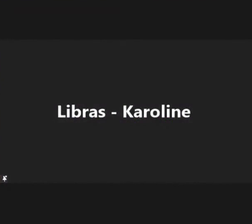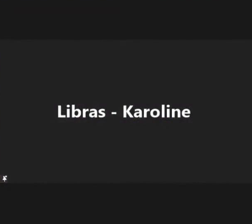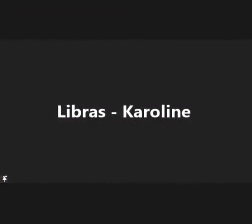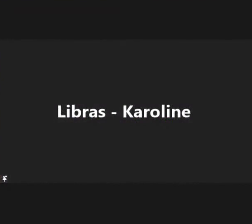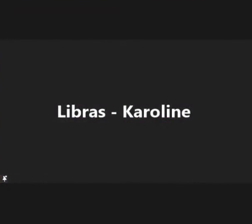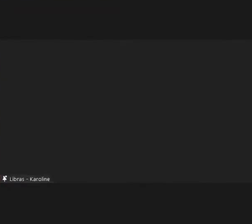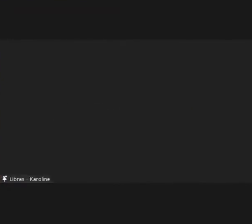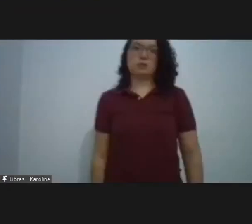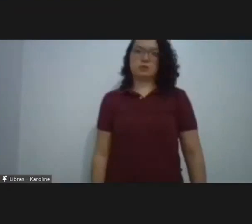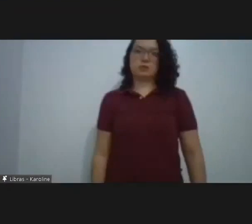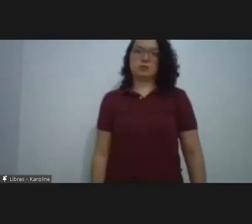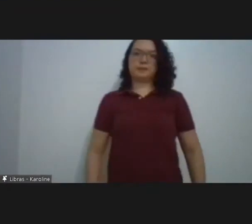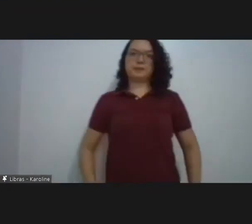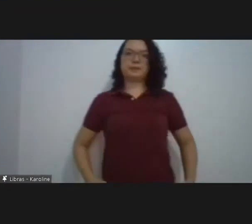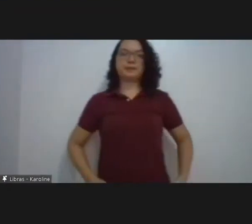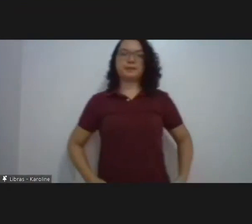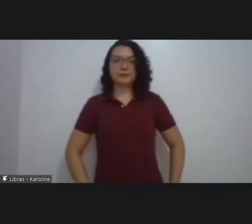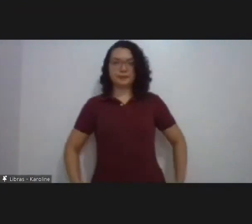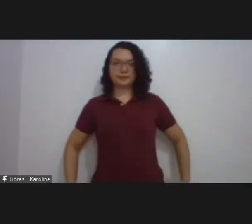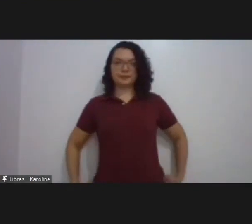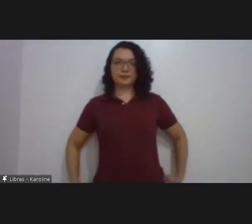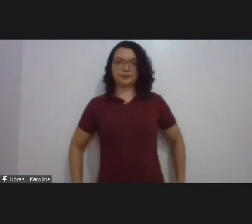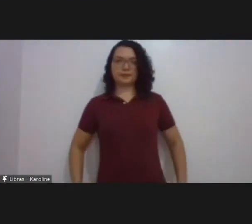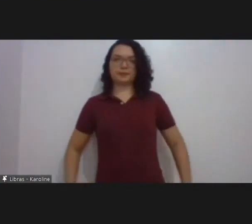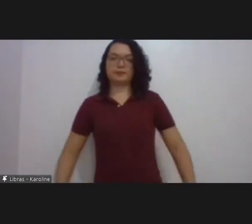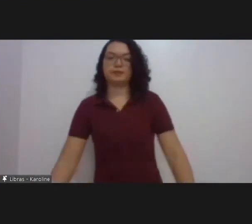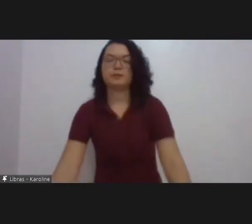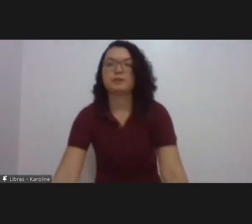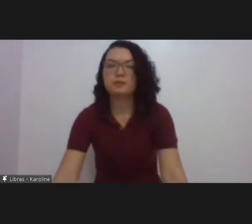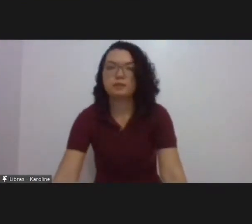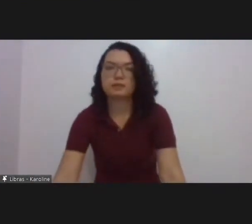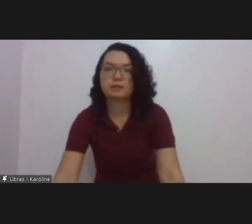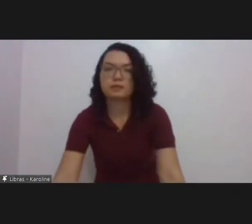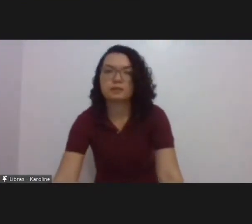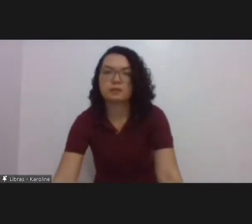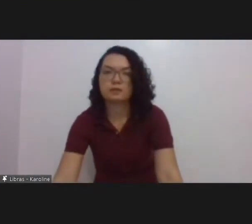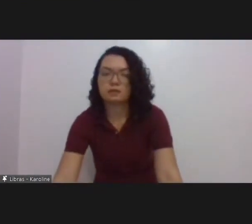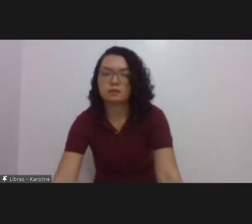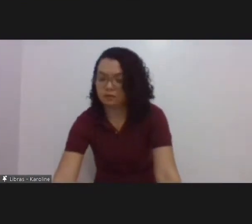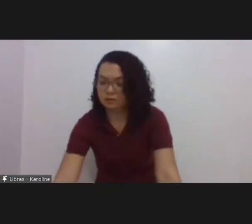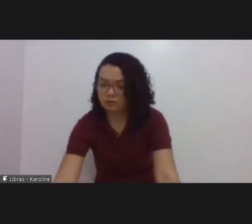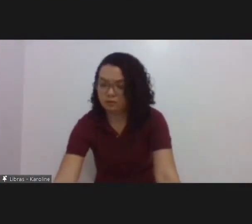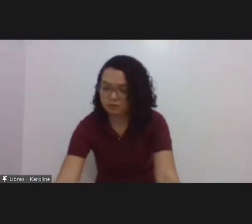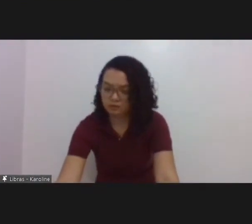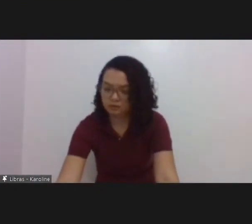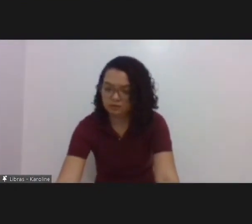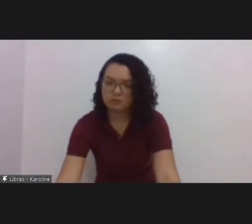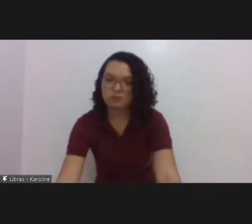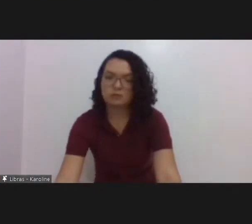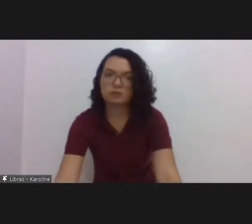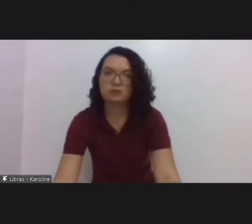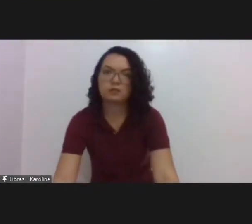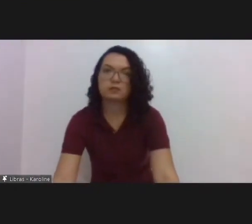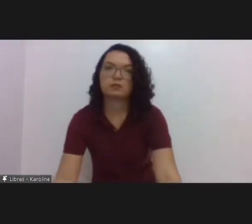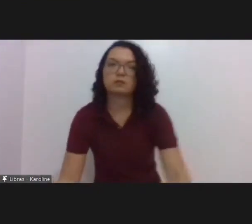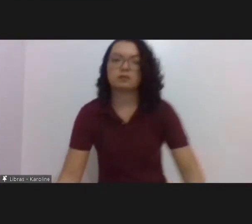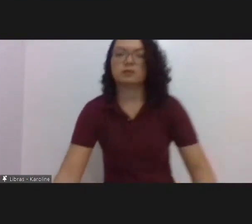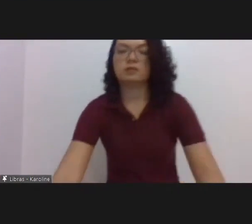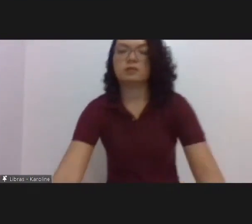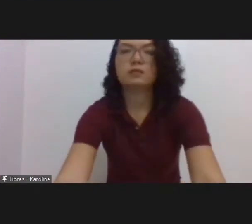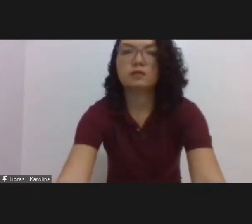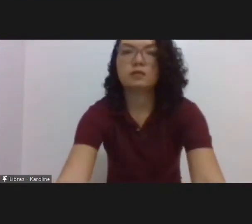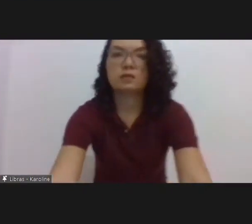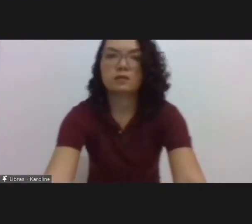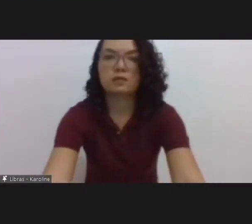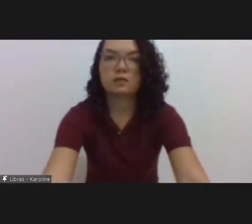internacional do Enamparque. Eu sou professora Cláudia Morim, da FAUNB, gostaria de dar boas-vindas a todos,